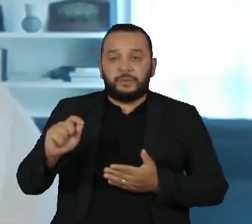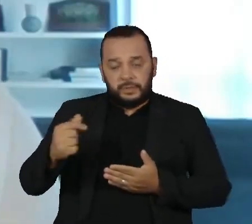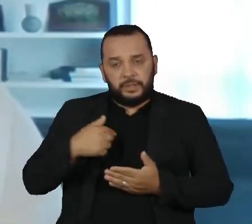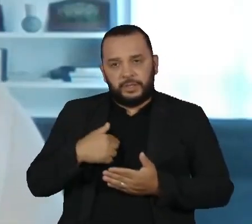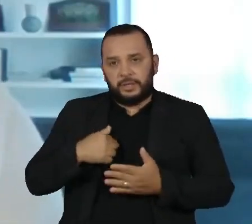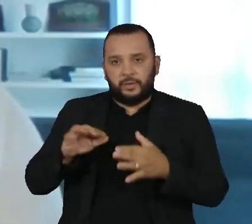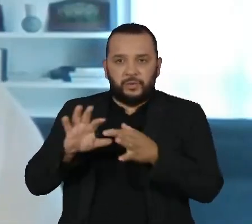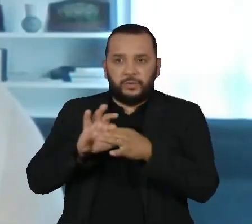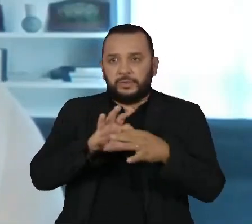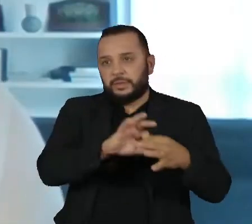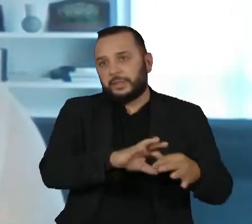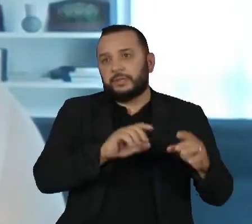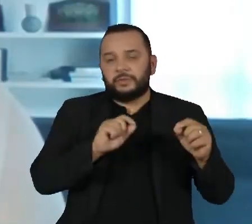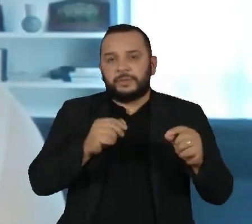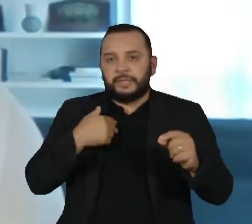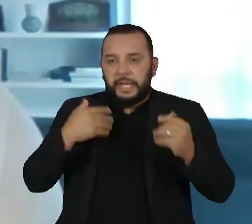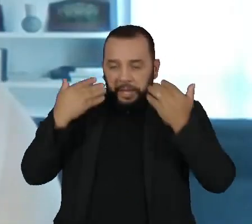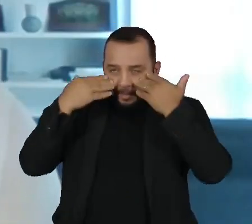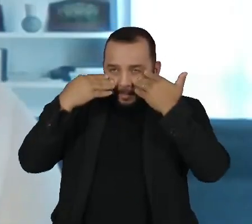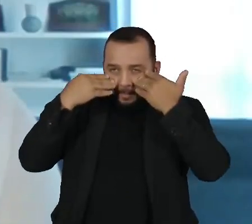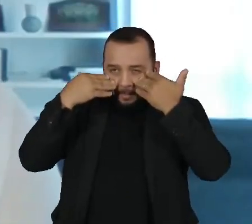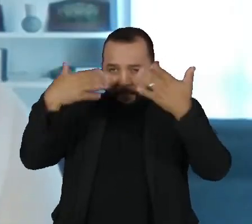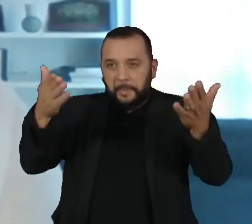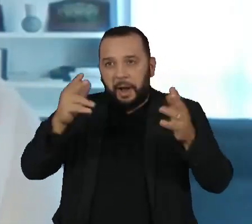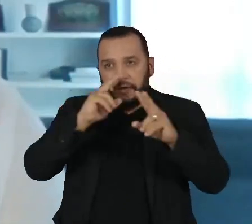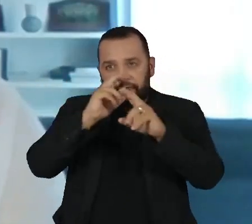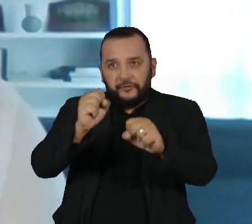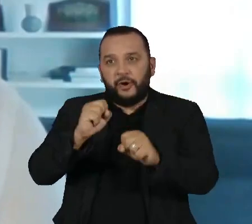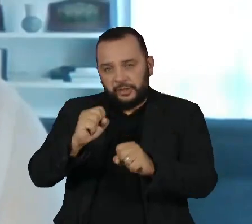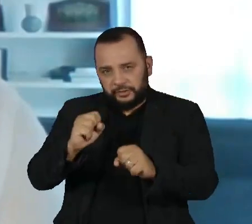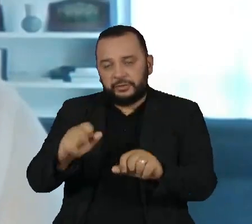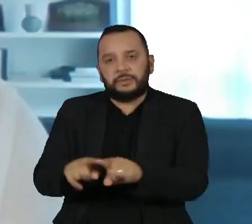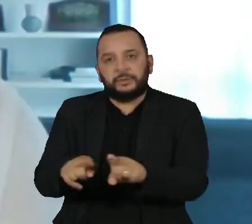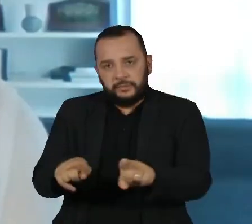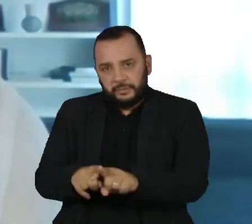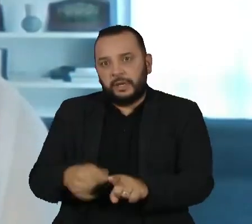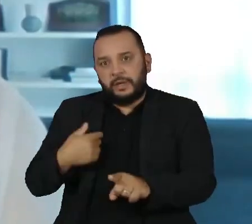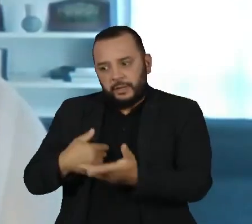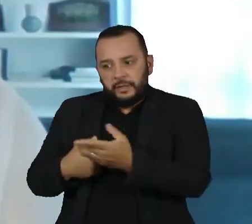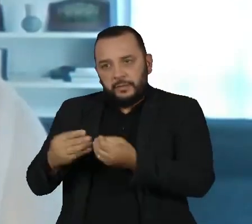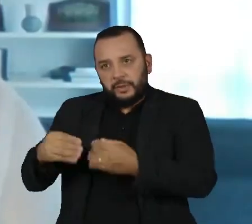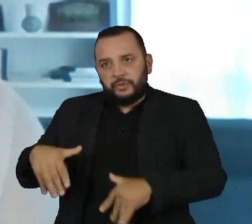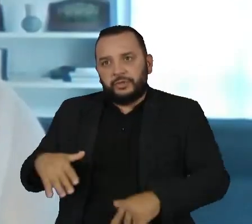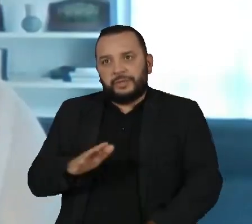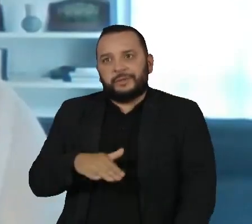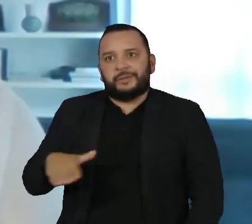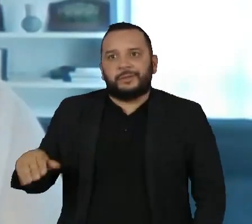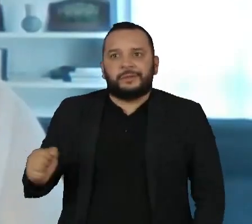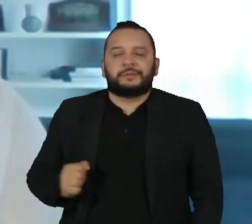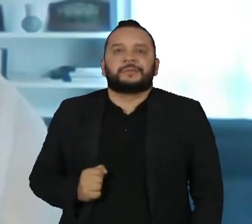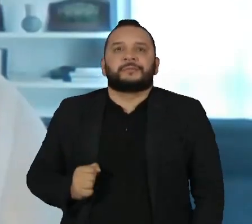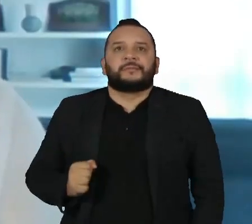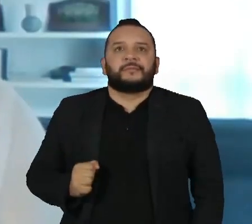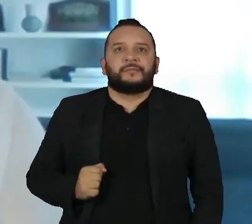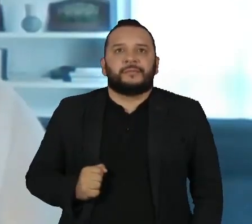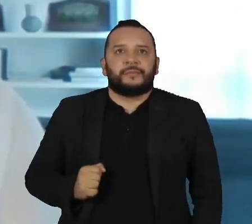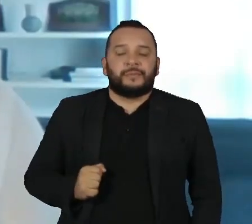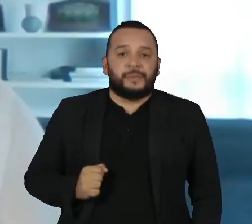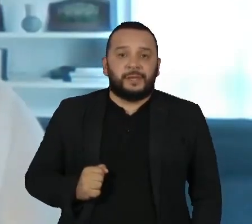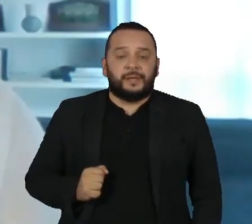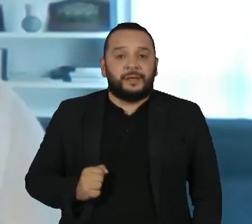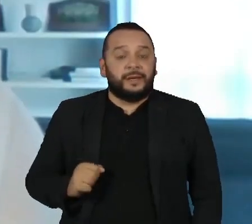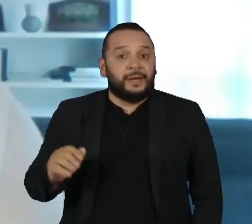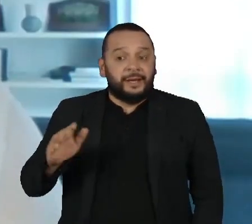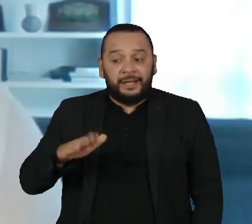que atinge, sem dúvida nenhuma, também as infâncias, né? Então hoje, muitas vezes, antes mesmo das